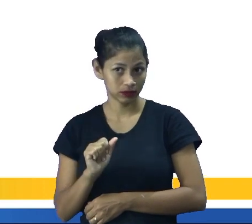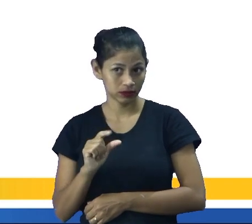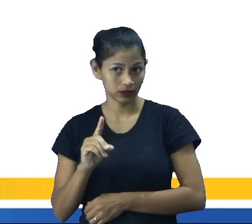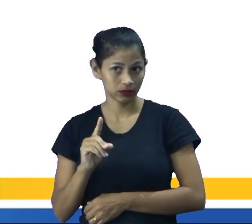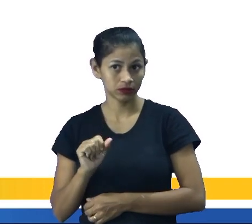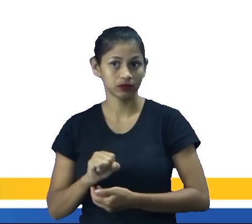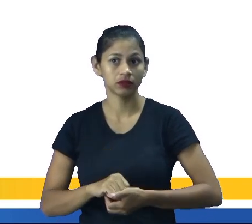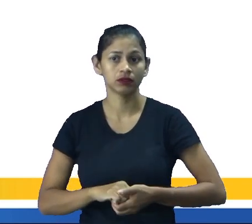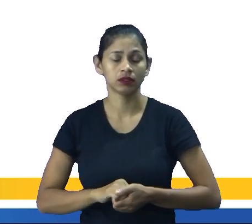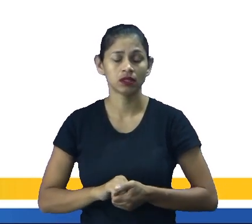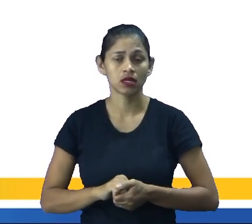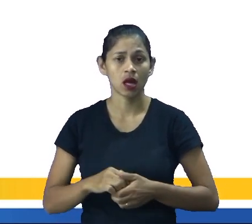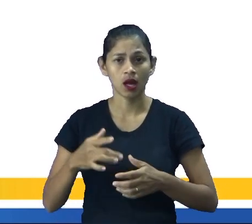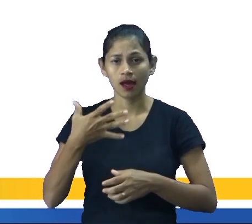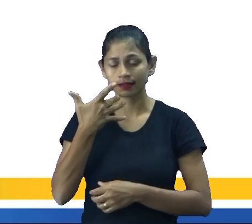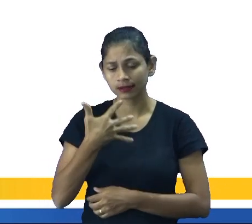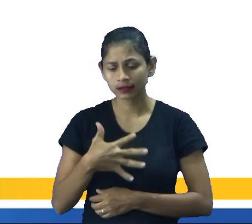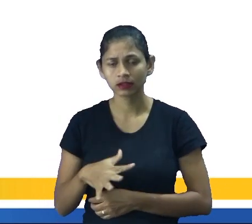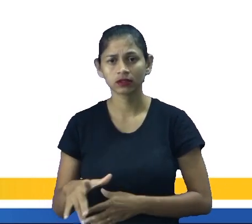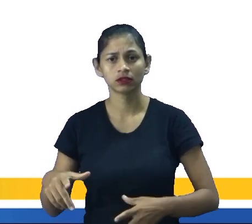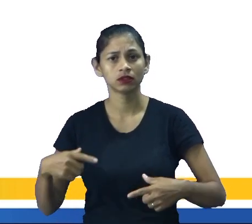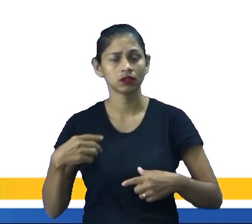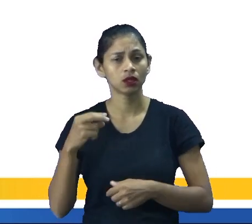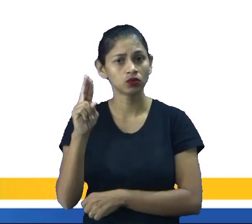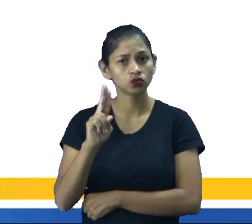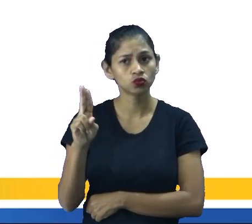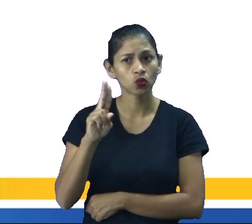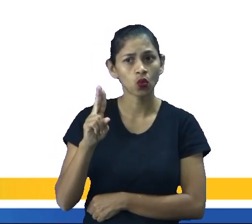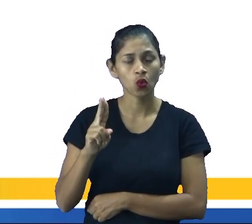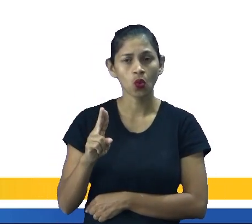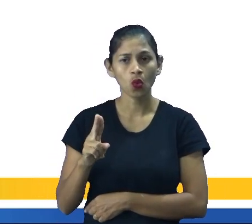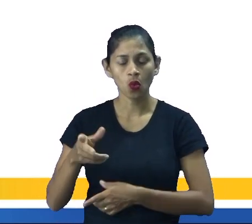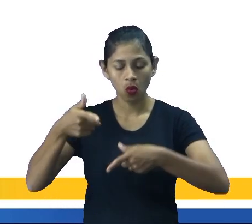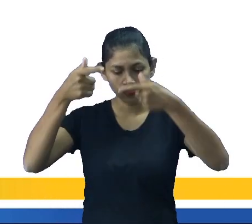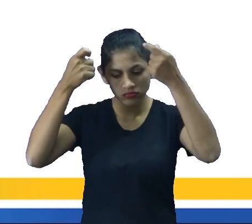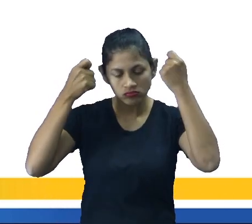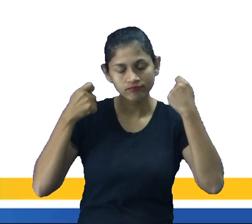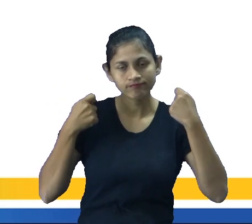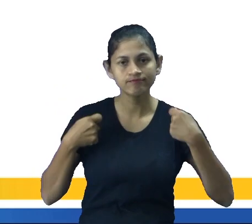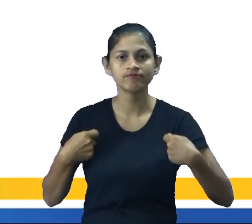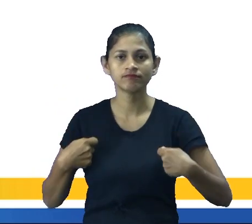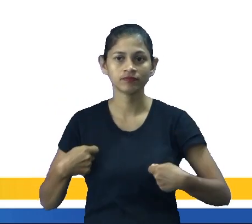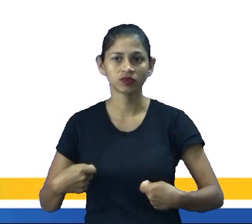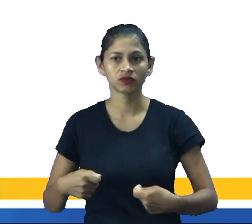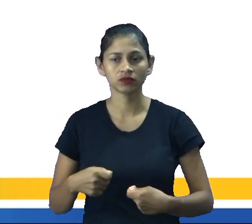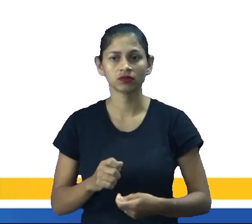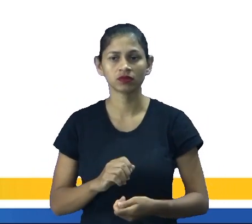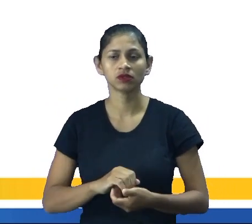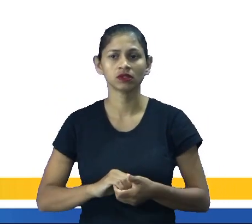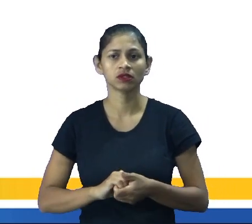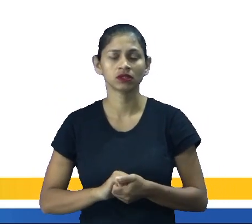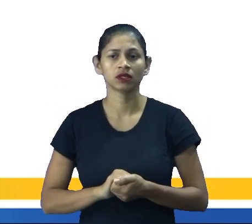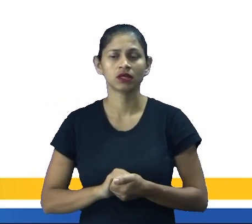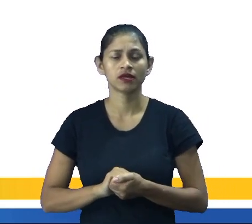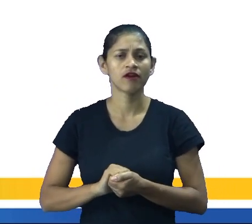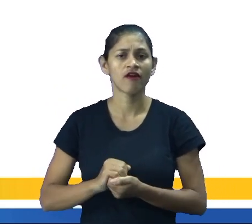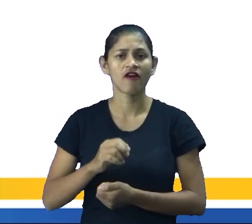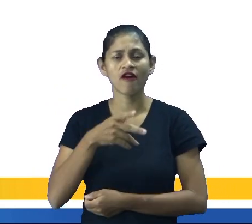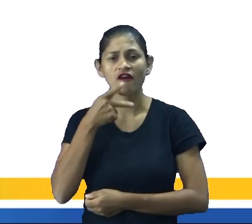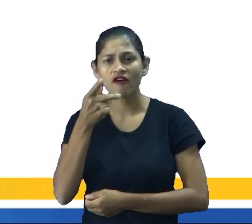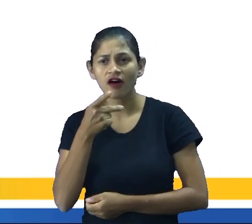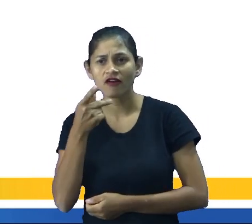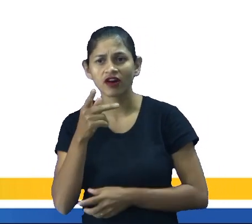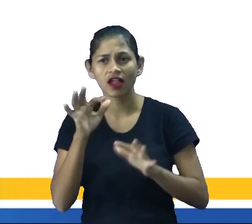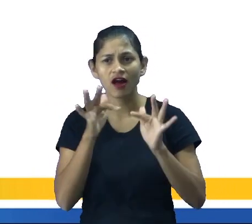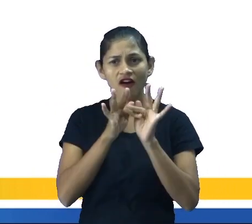As crianças usam fantasias e batem nas portas da casa, dizendo a tradicional frase do seu travessura, em